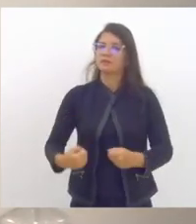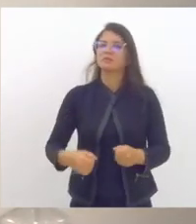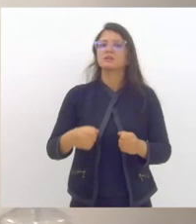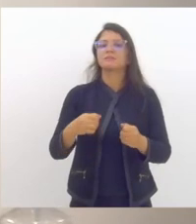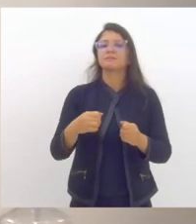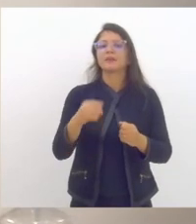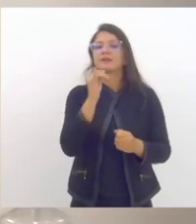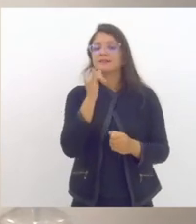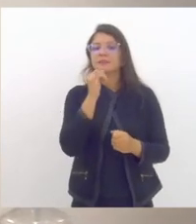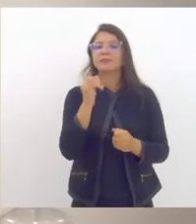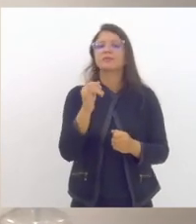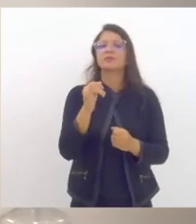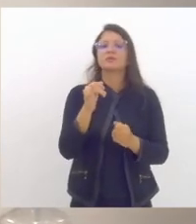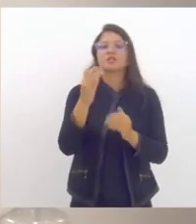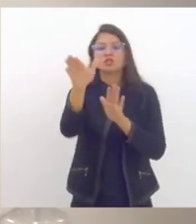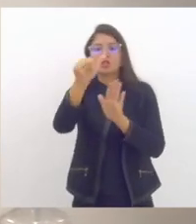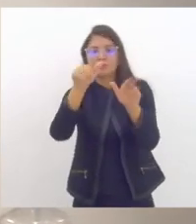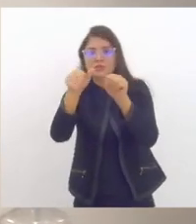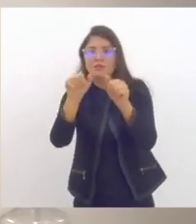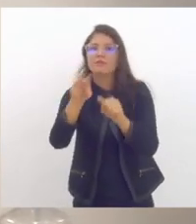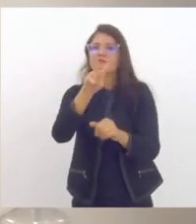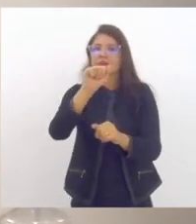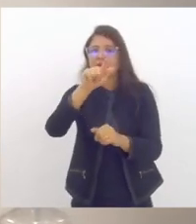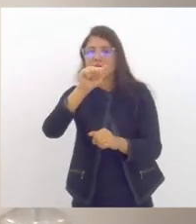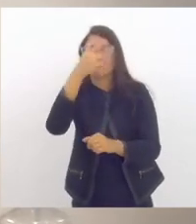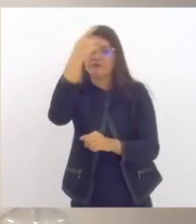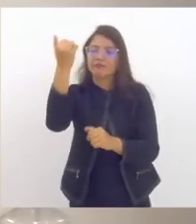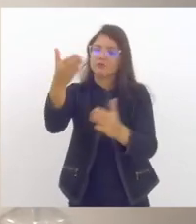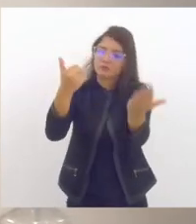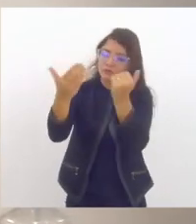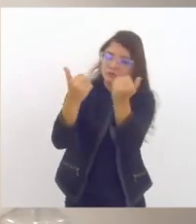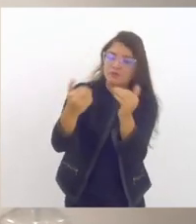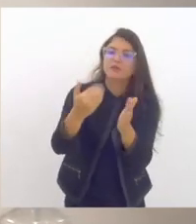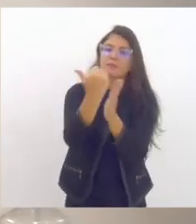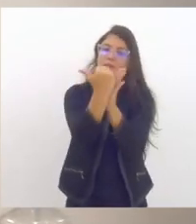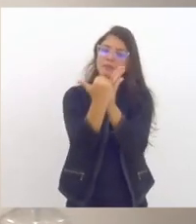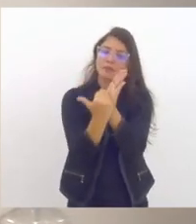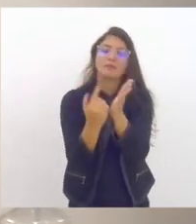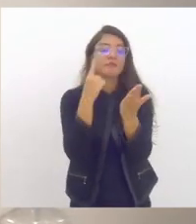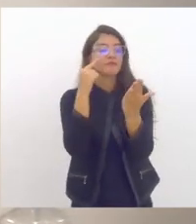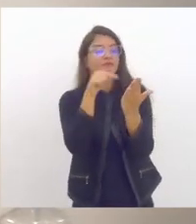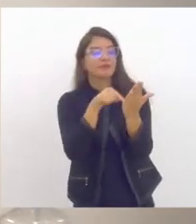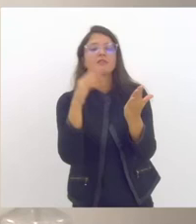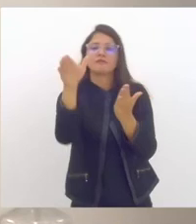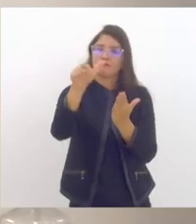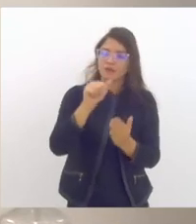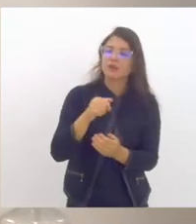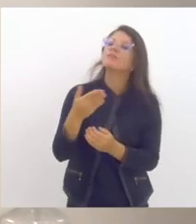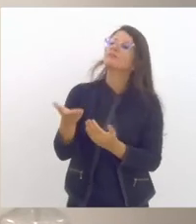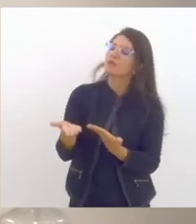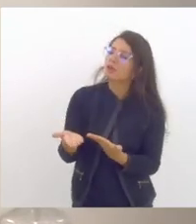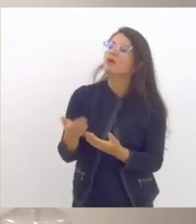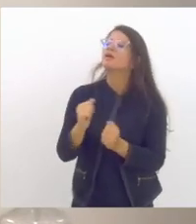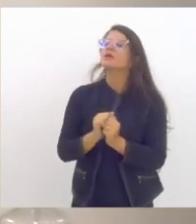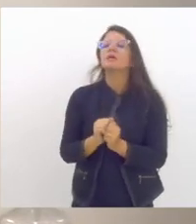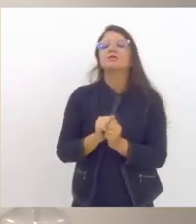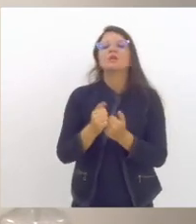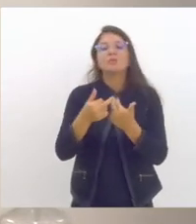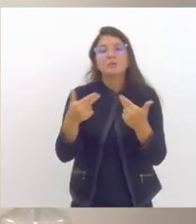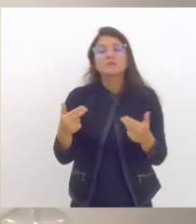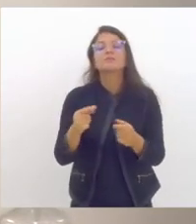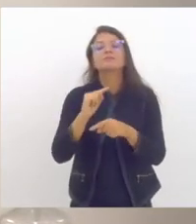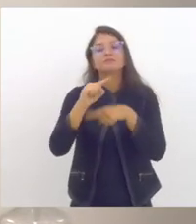da UERJ não através do CPERJ no âmbito do projeto mães é possível que os psicólogos sejam incorporados de forma imediata